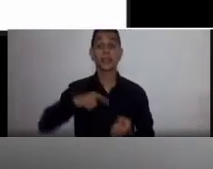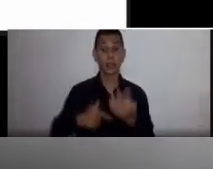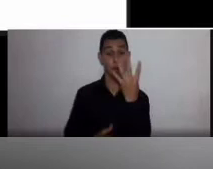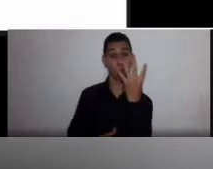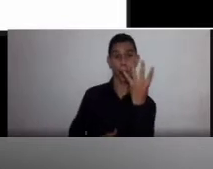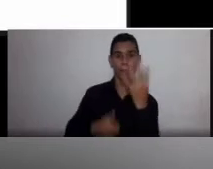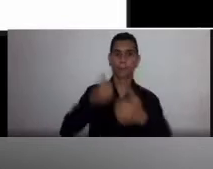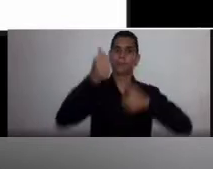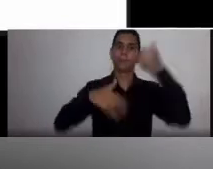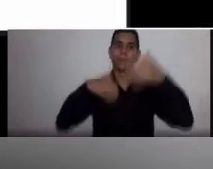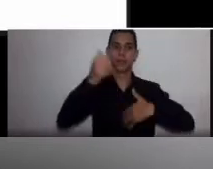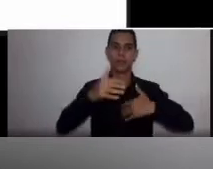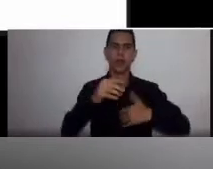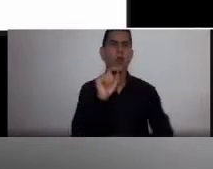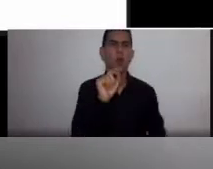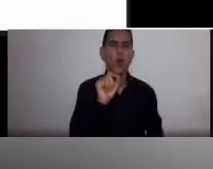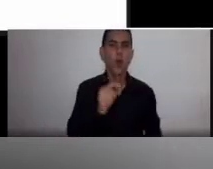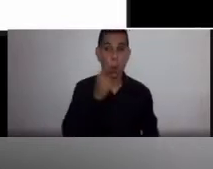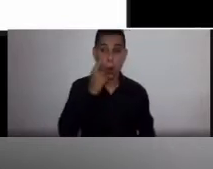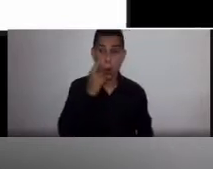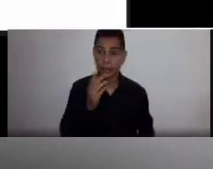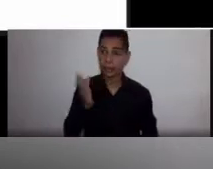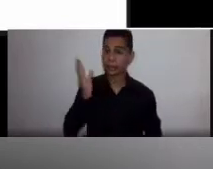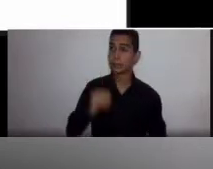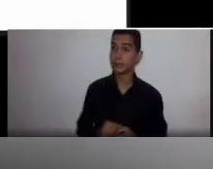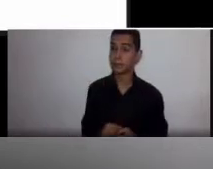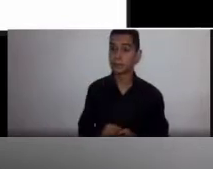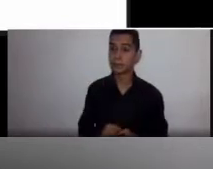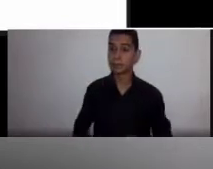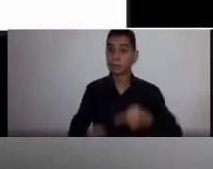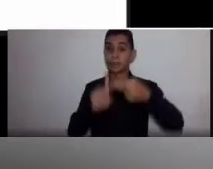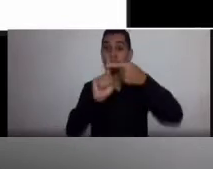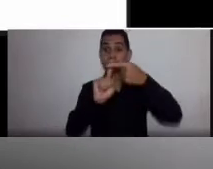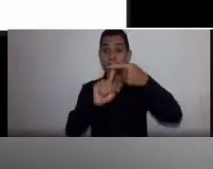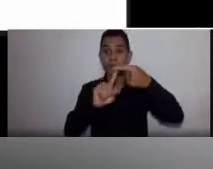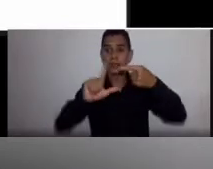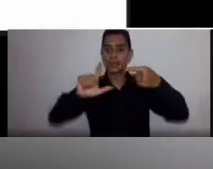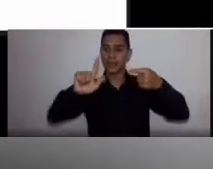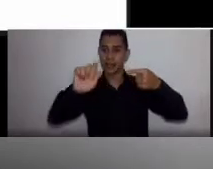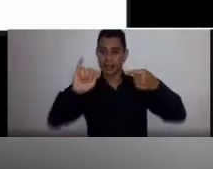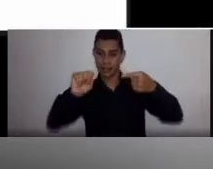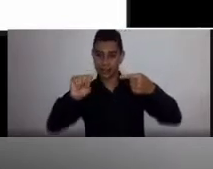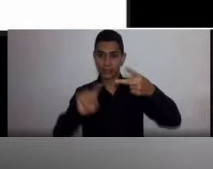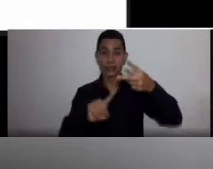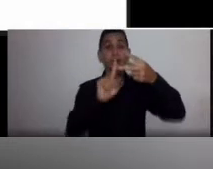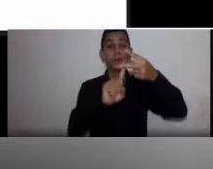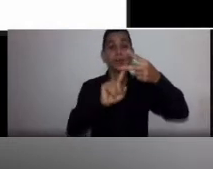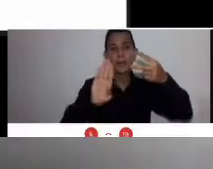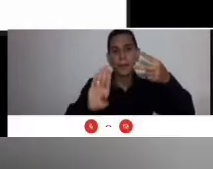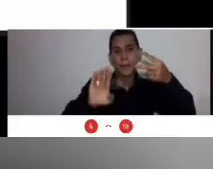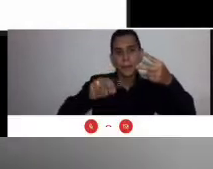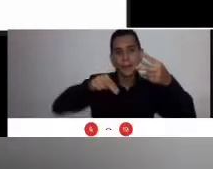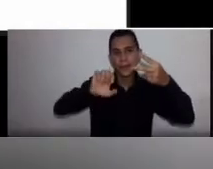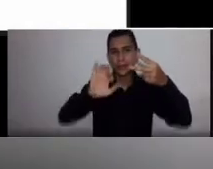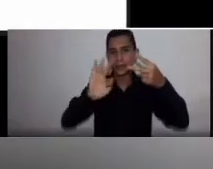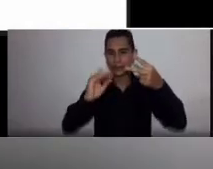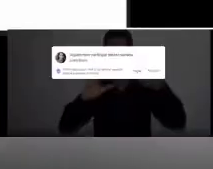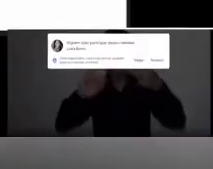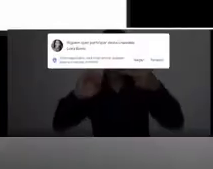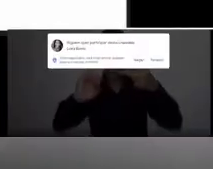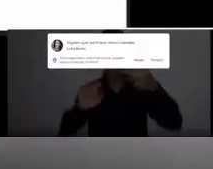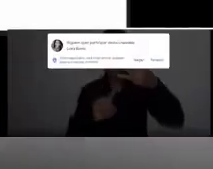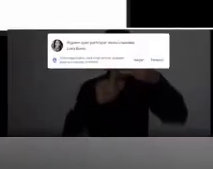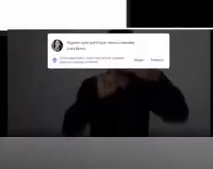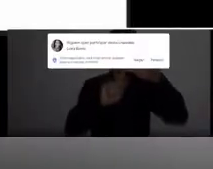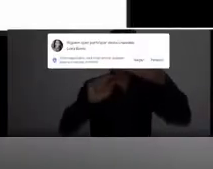Os aspectos ético-legais, a relação custo-benefício da transfusão, as complicações que a transfusão